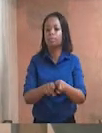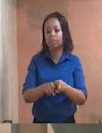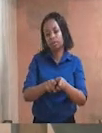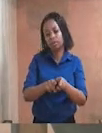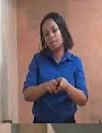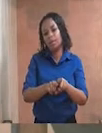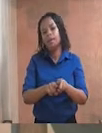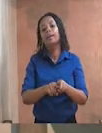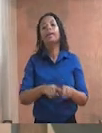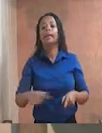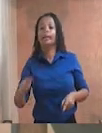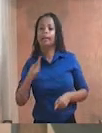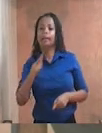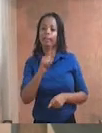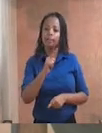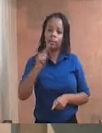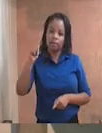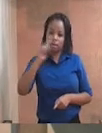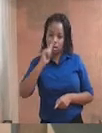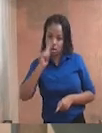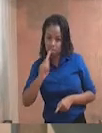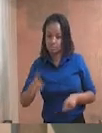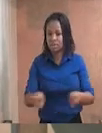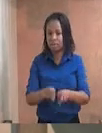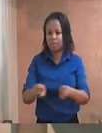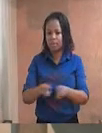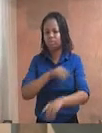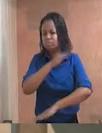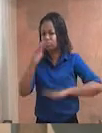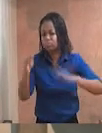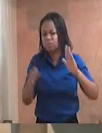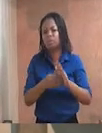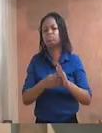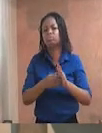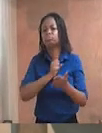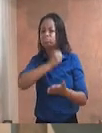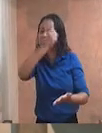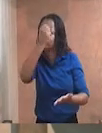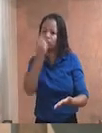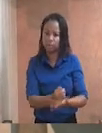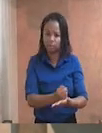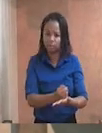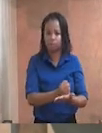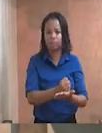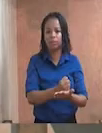e grigo, todo mundo tem o testamento e foi escrito em grigo.